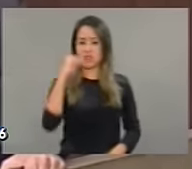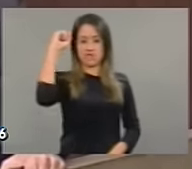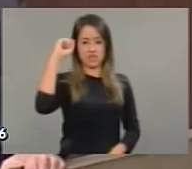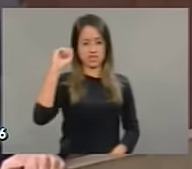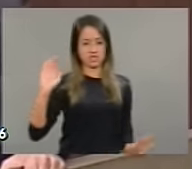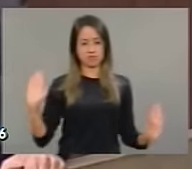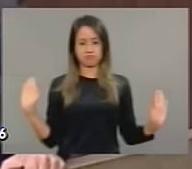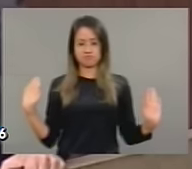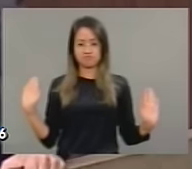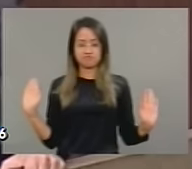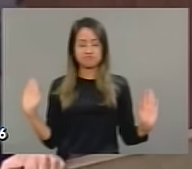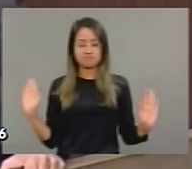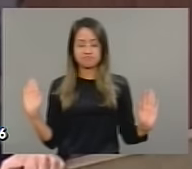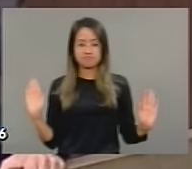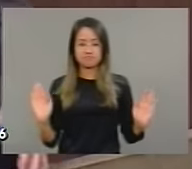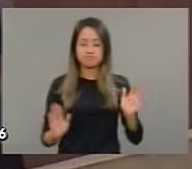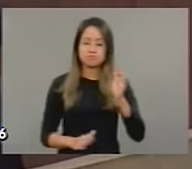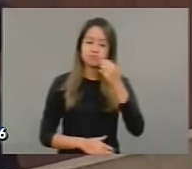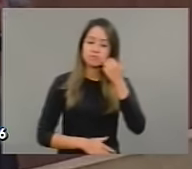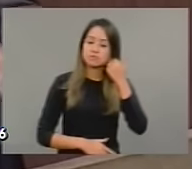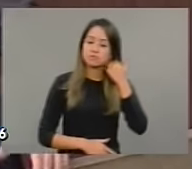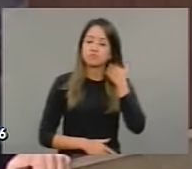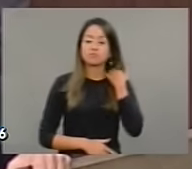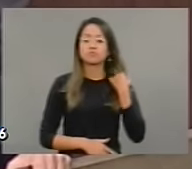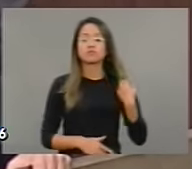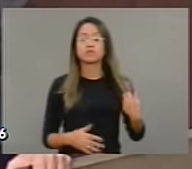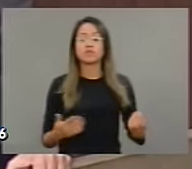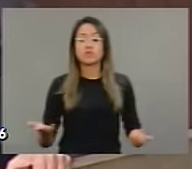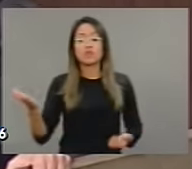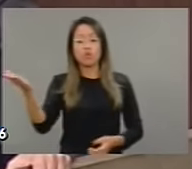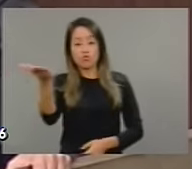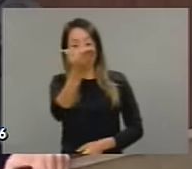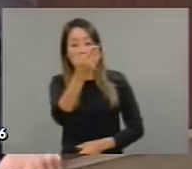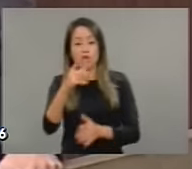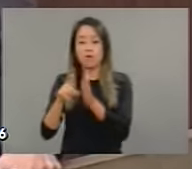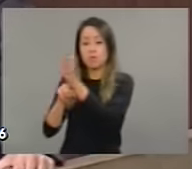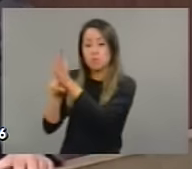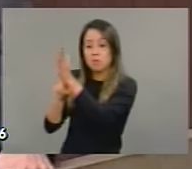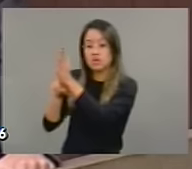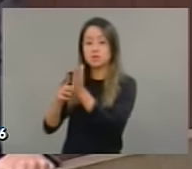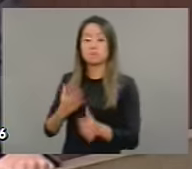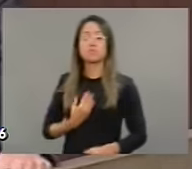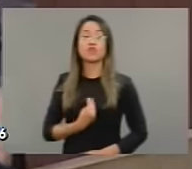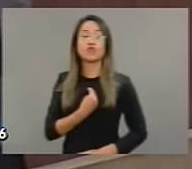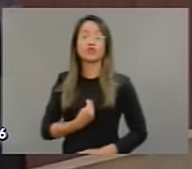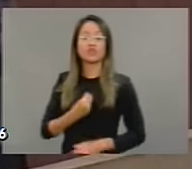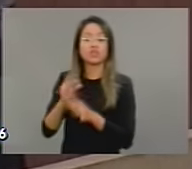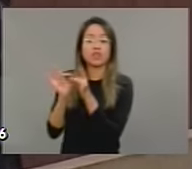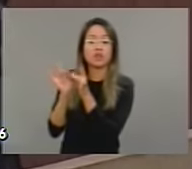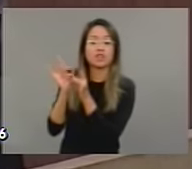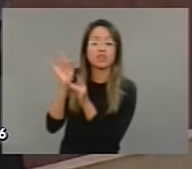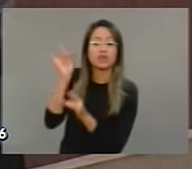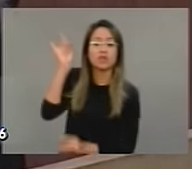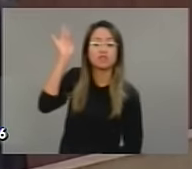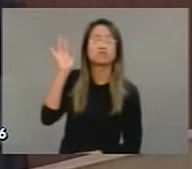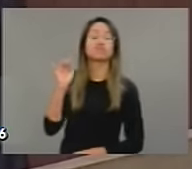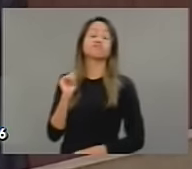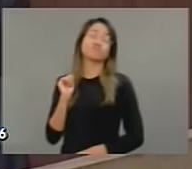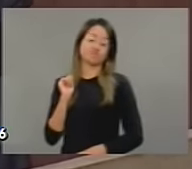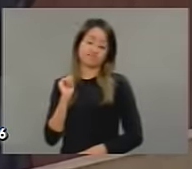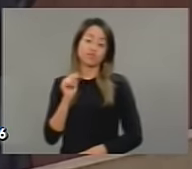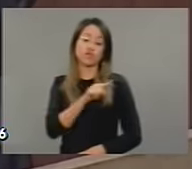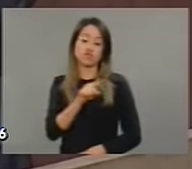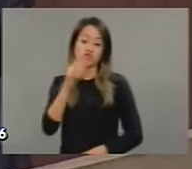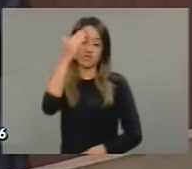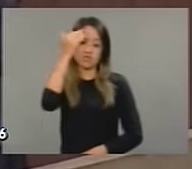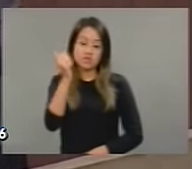nossa melhor apresentação. Busquem na nossa vida os exemplos. vocês saberão que nós estamos, obviamente, em favor